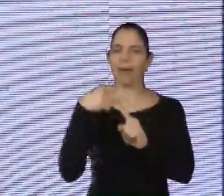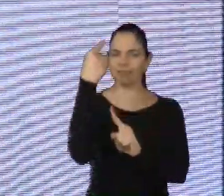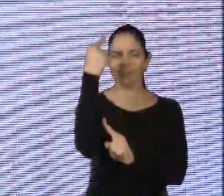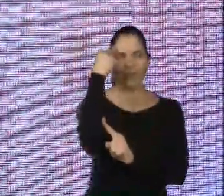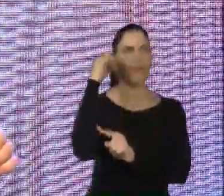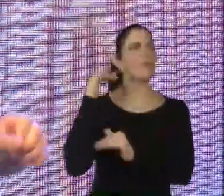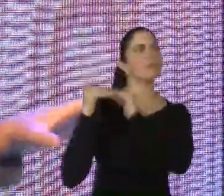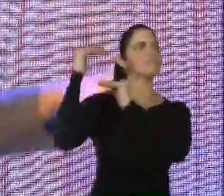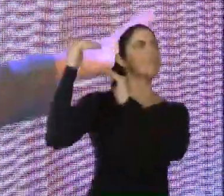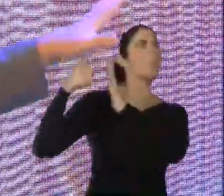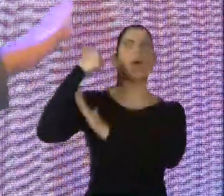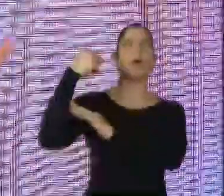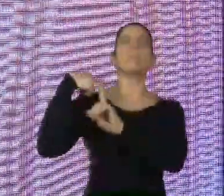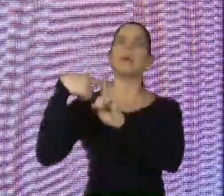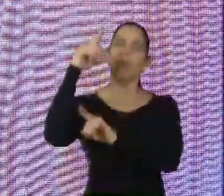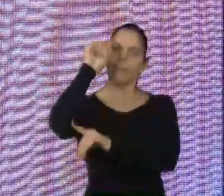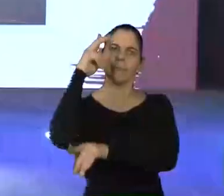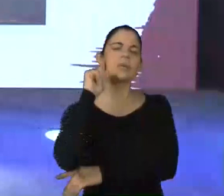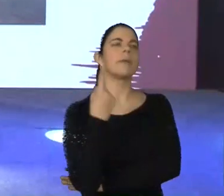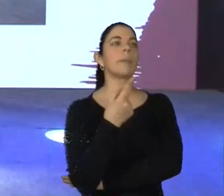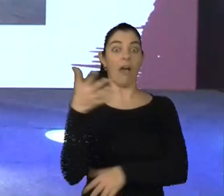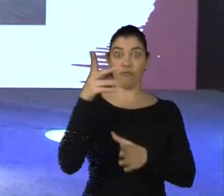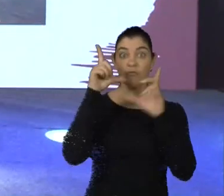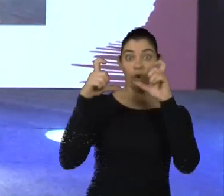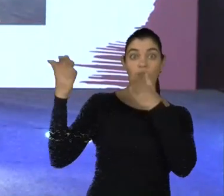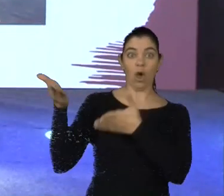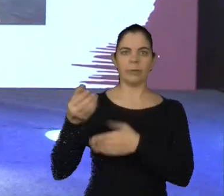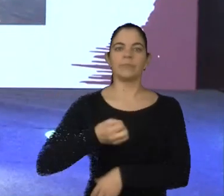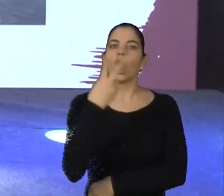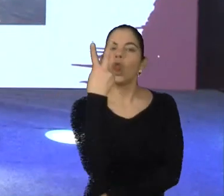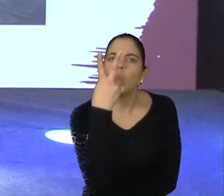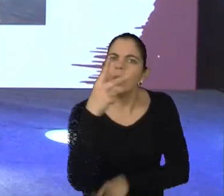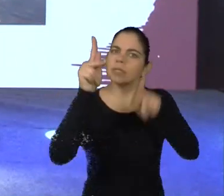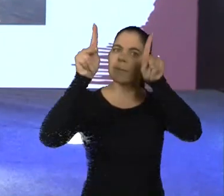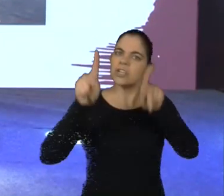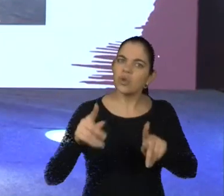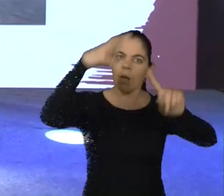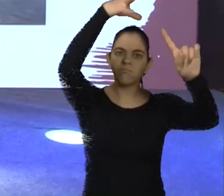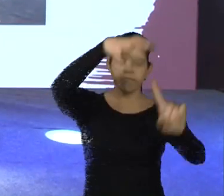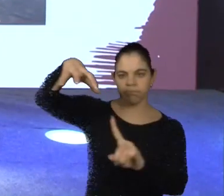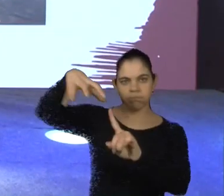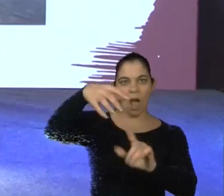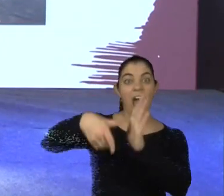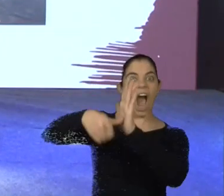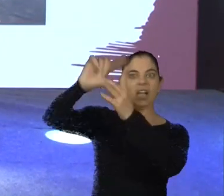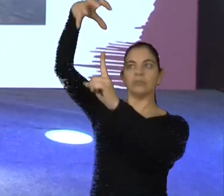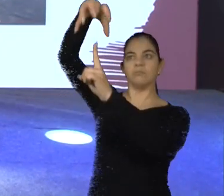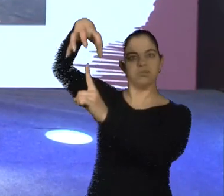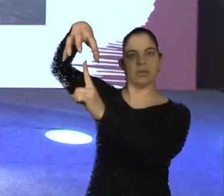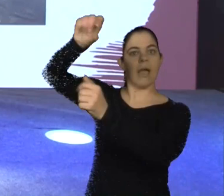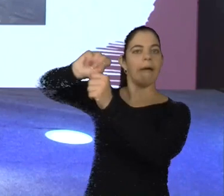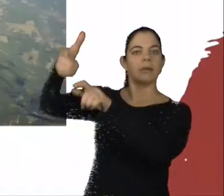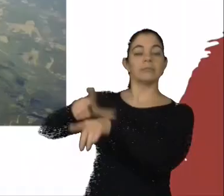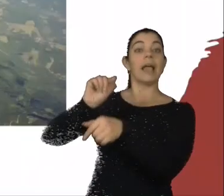desenvolvimento ainda maior. Então, eu tenho aqui nessa foto duas pessoas saltando de paraquedas em queda livre antes do paraquedas abrir e eu